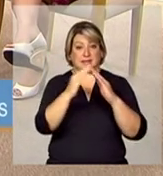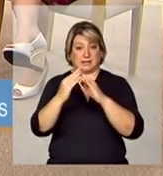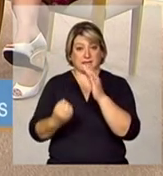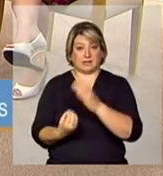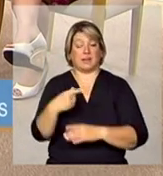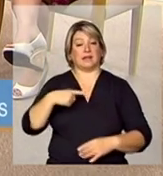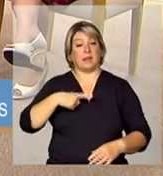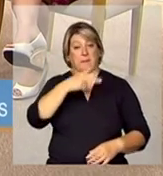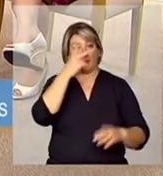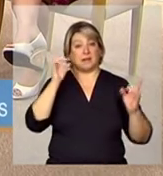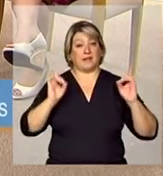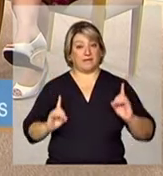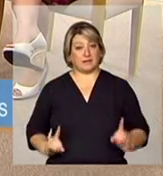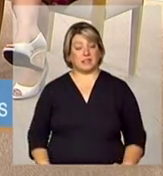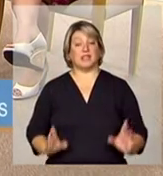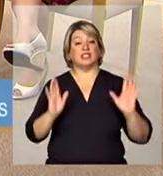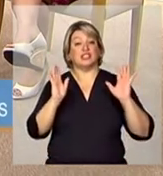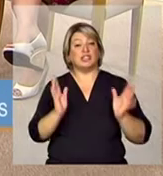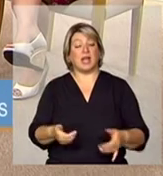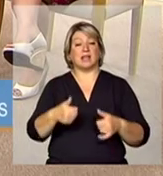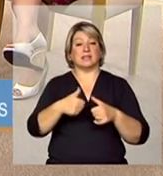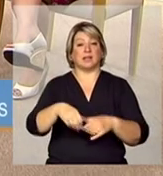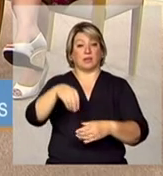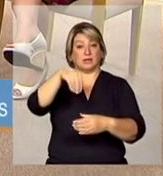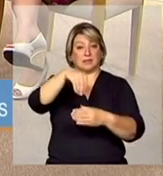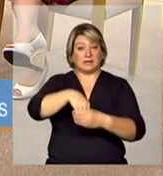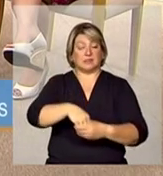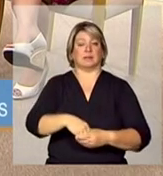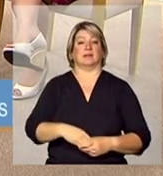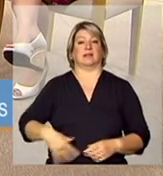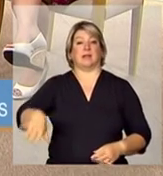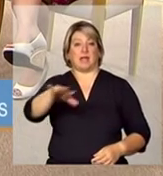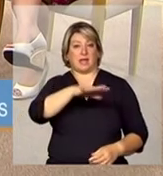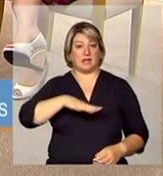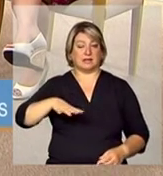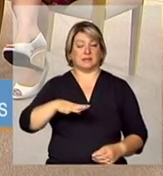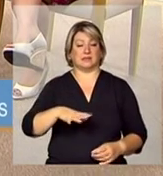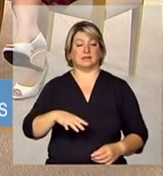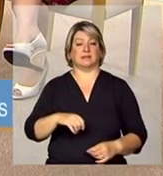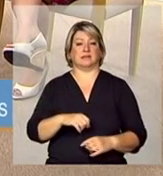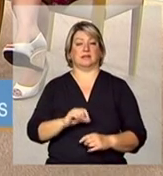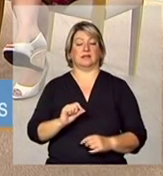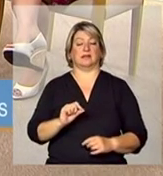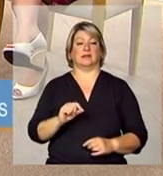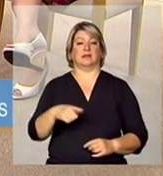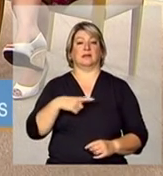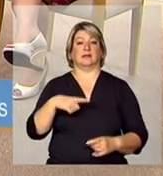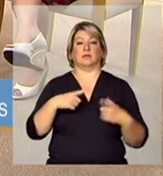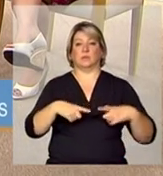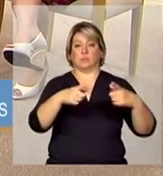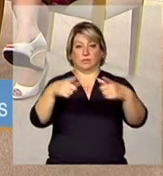deficiência que estão nessas instituições já estão isso que estão nessas grandes instituições então a proposta é que a gente